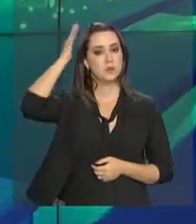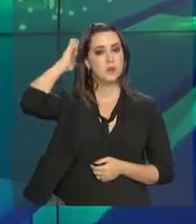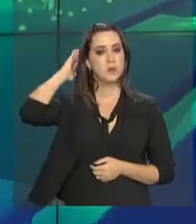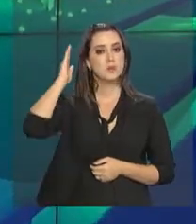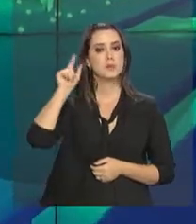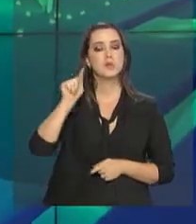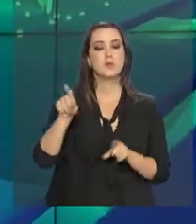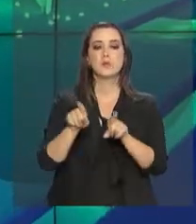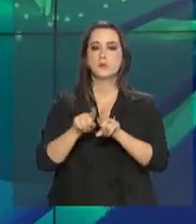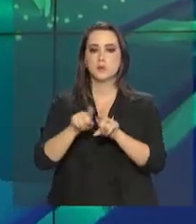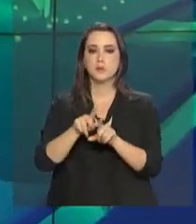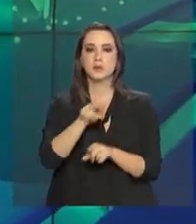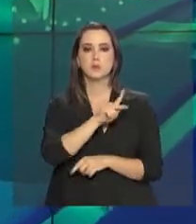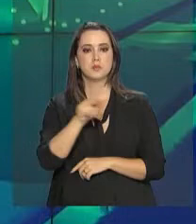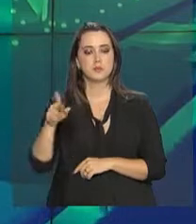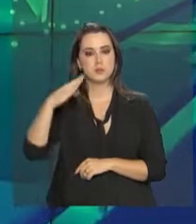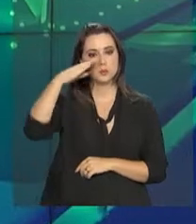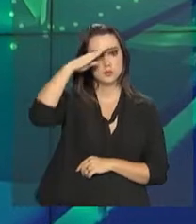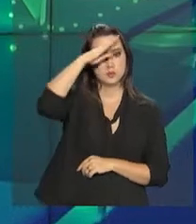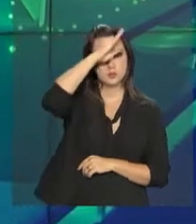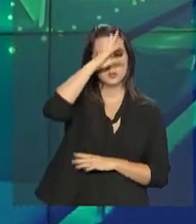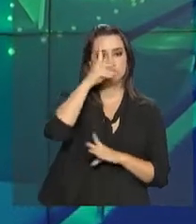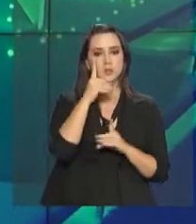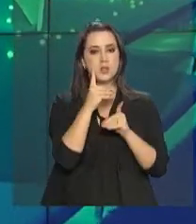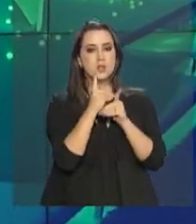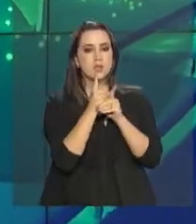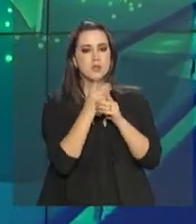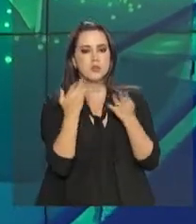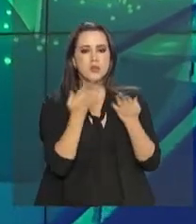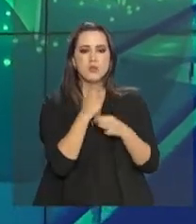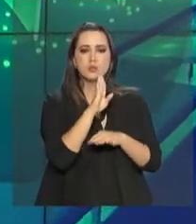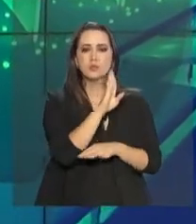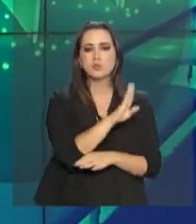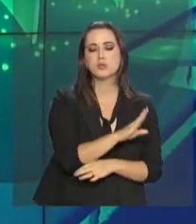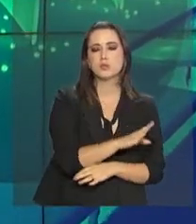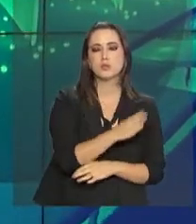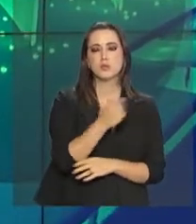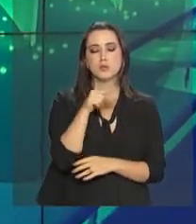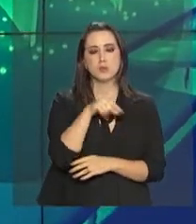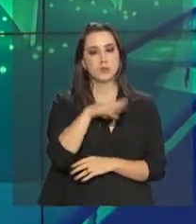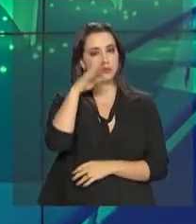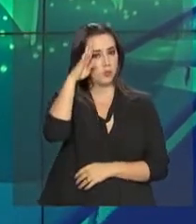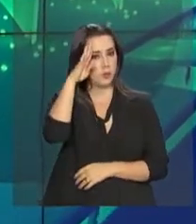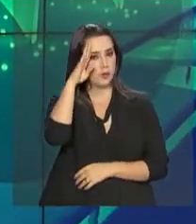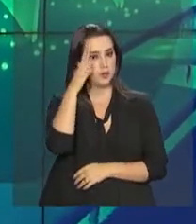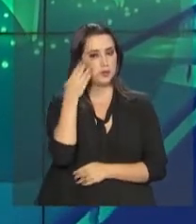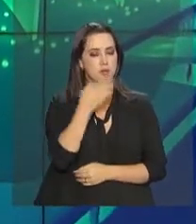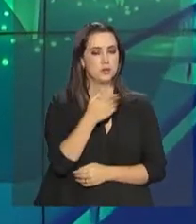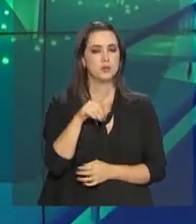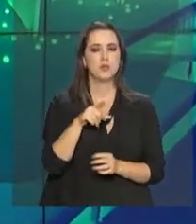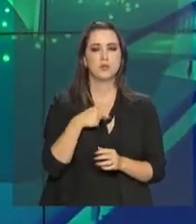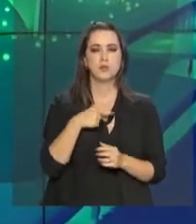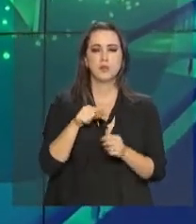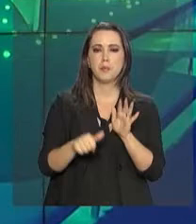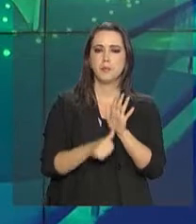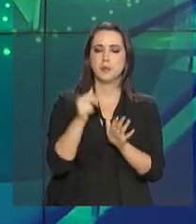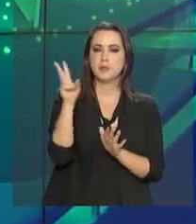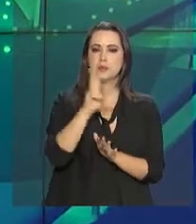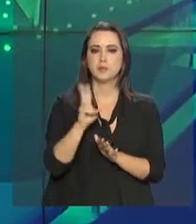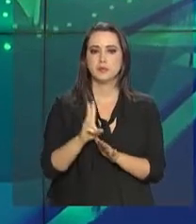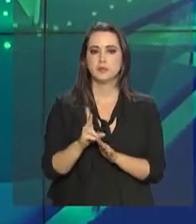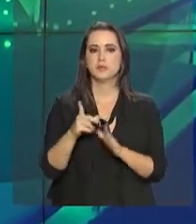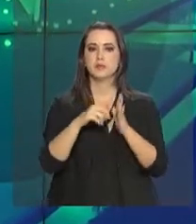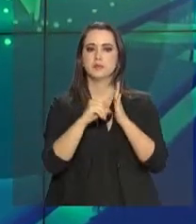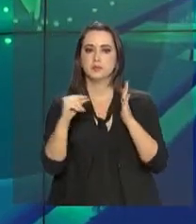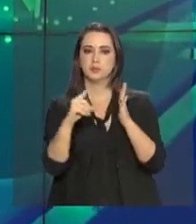da República, Michel Temer, e o presidente eleito, Jair Bolsonaro, se encontraram nesta quarta-feira oficialmente pela primeira vez